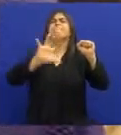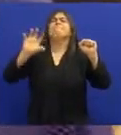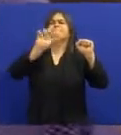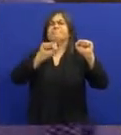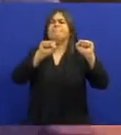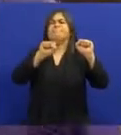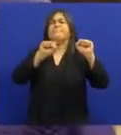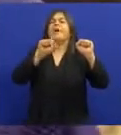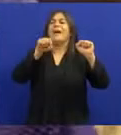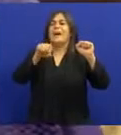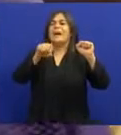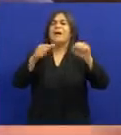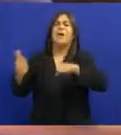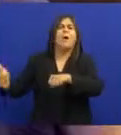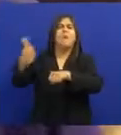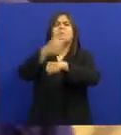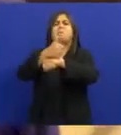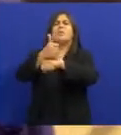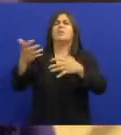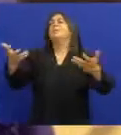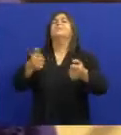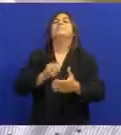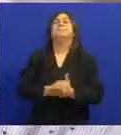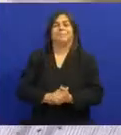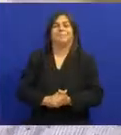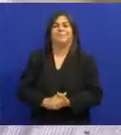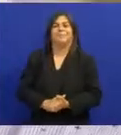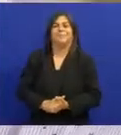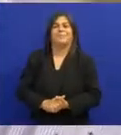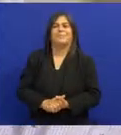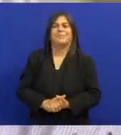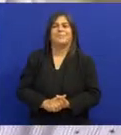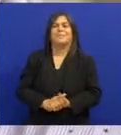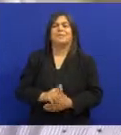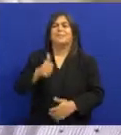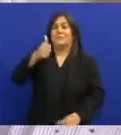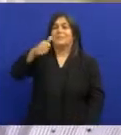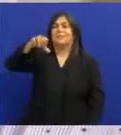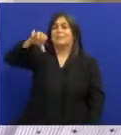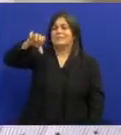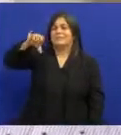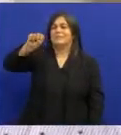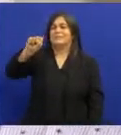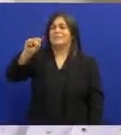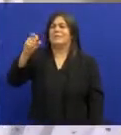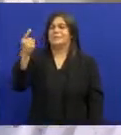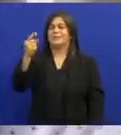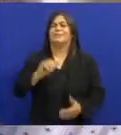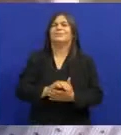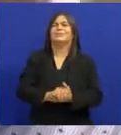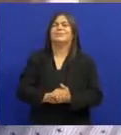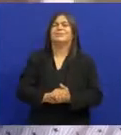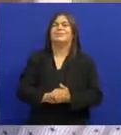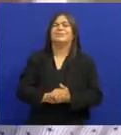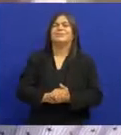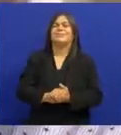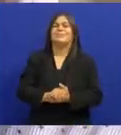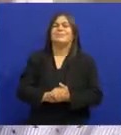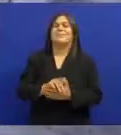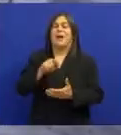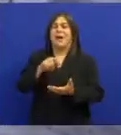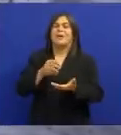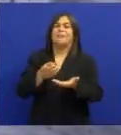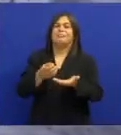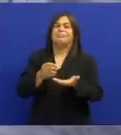é o mestre dos mestres Jackson gravou o último disco dele em 1981 Um disco chamado Isso é que é